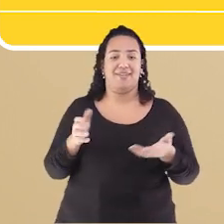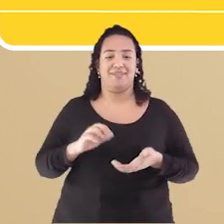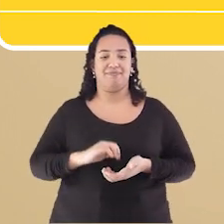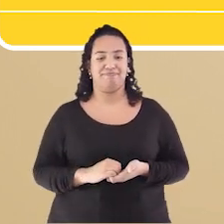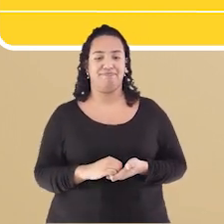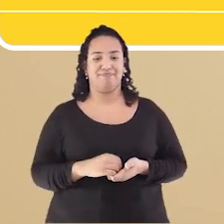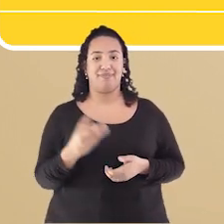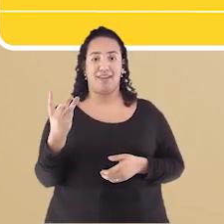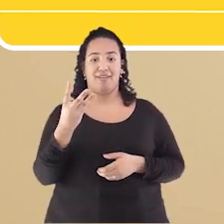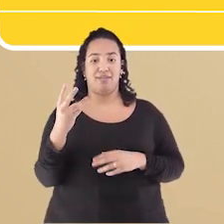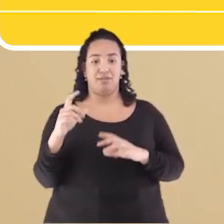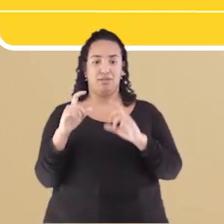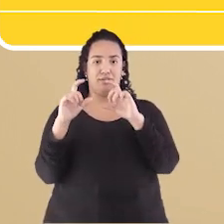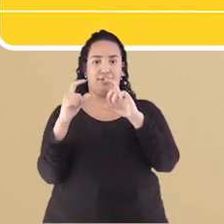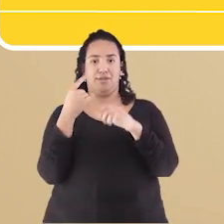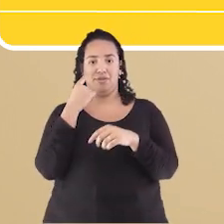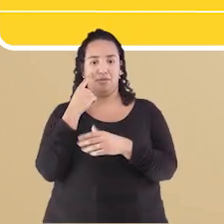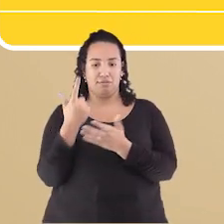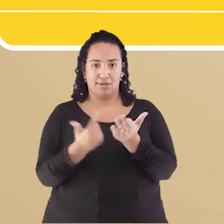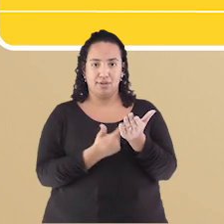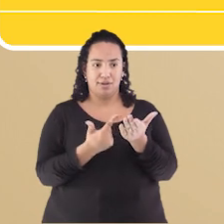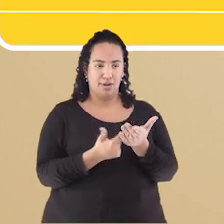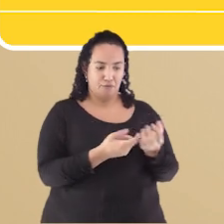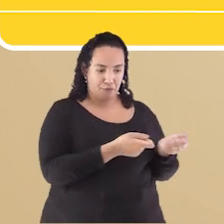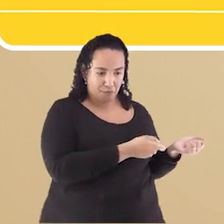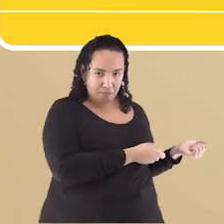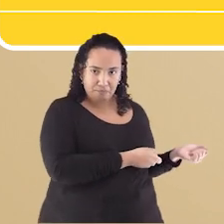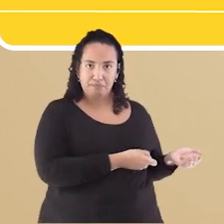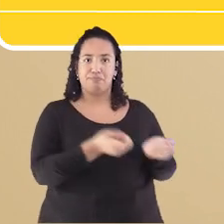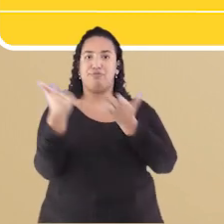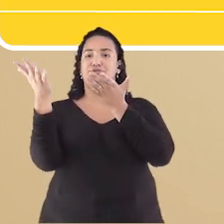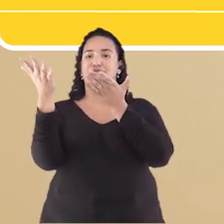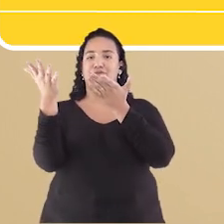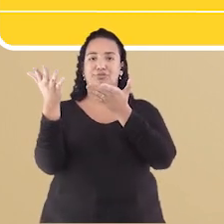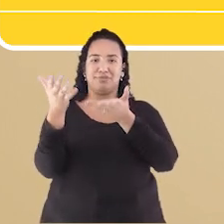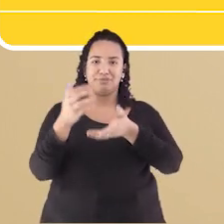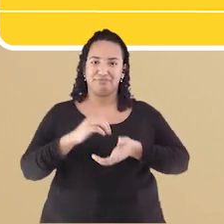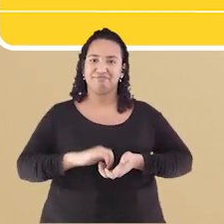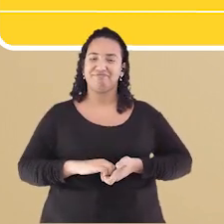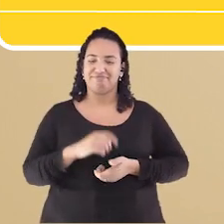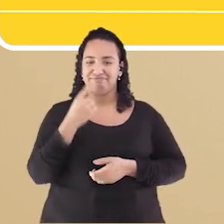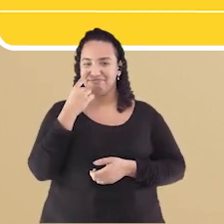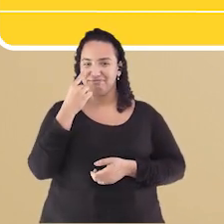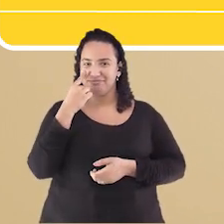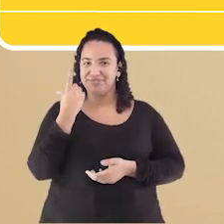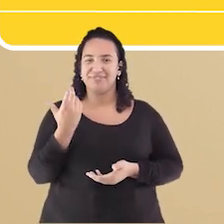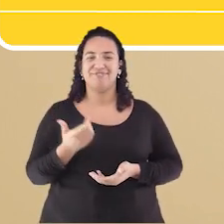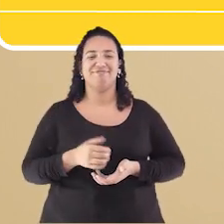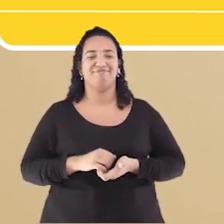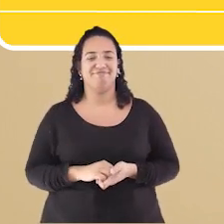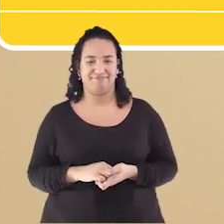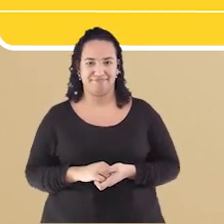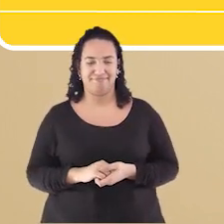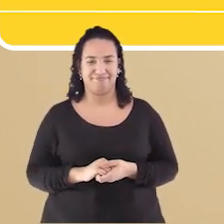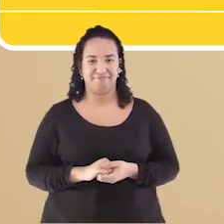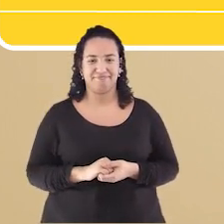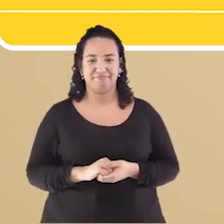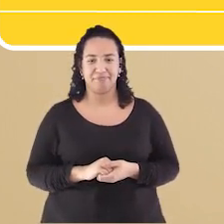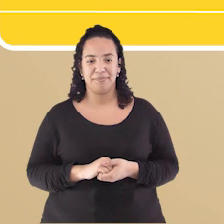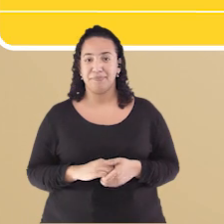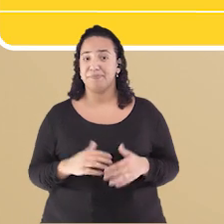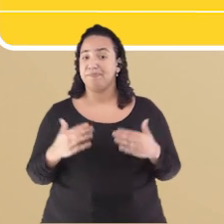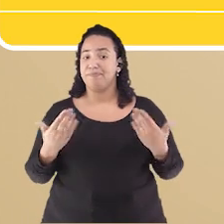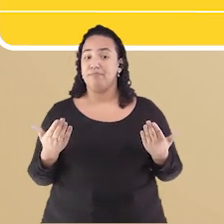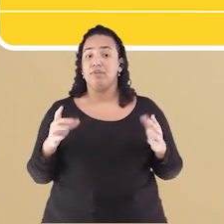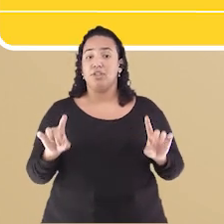quadrinho Armandinho Lança Joga o livro Para longe O desafio Que